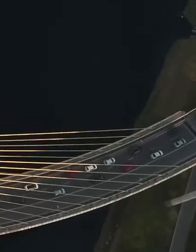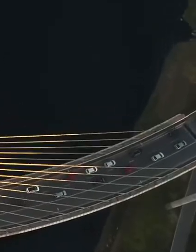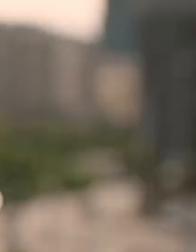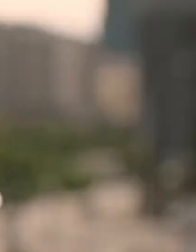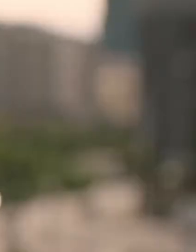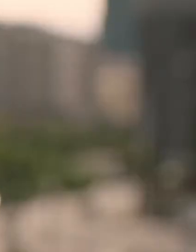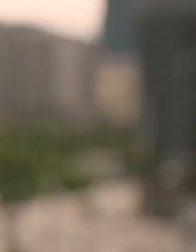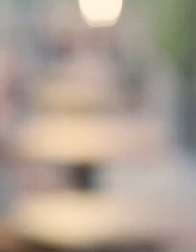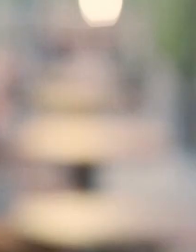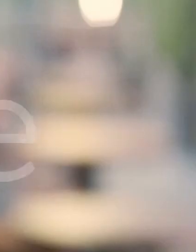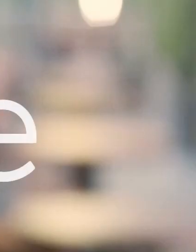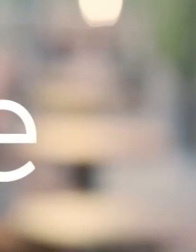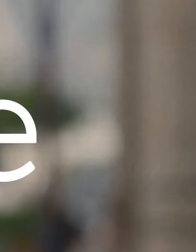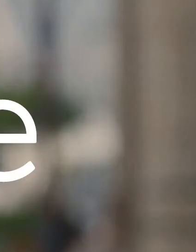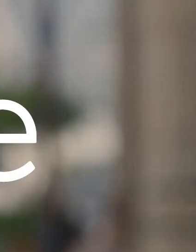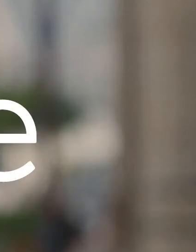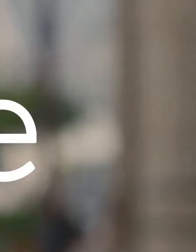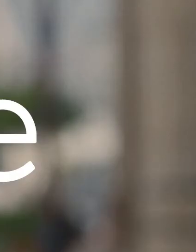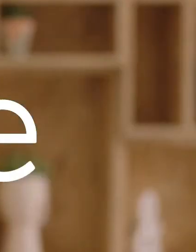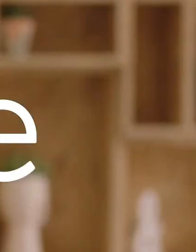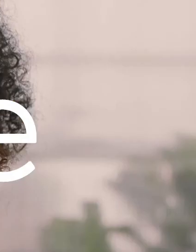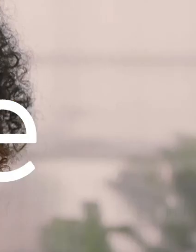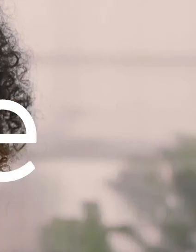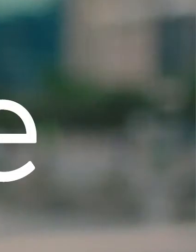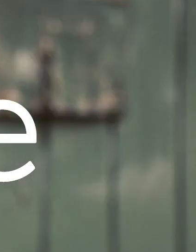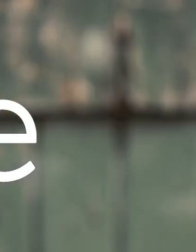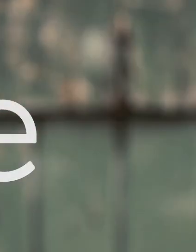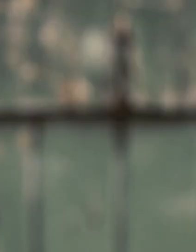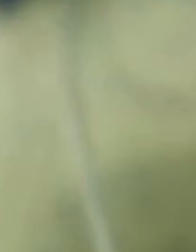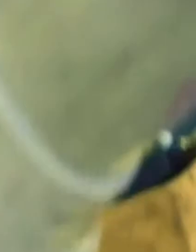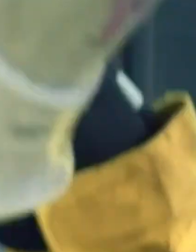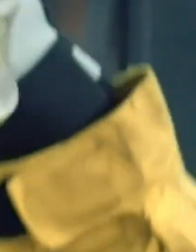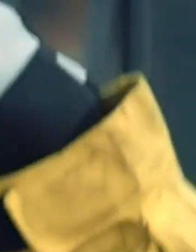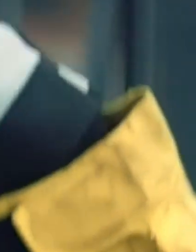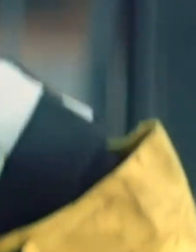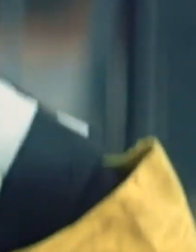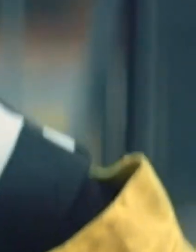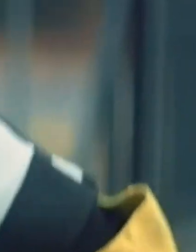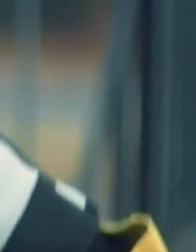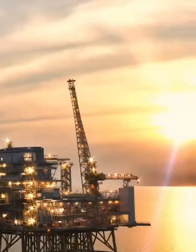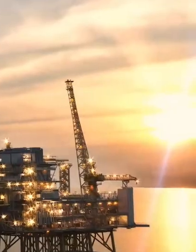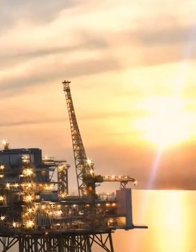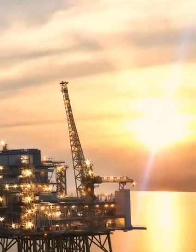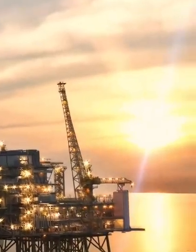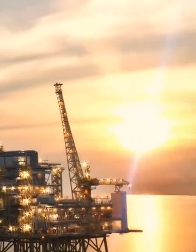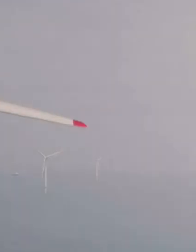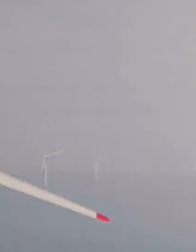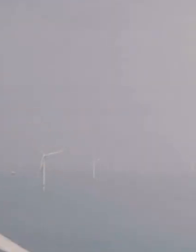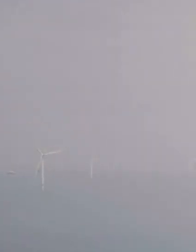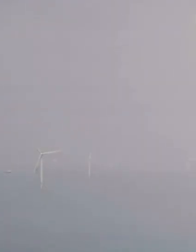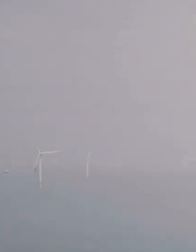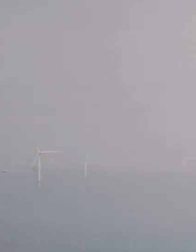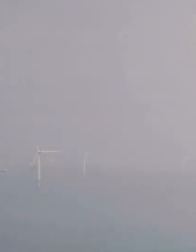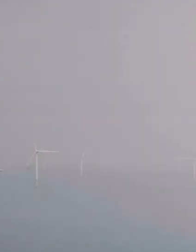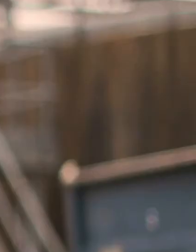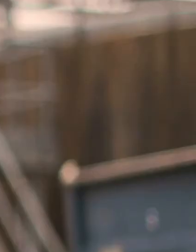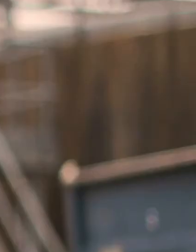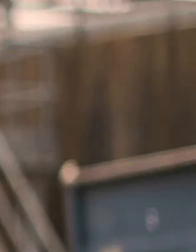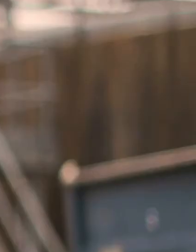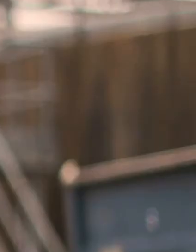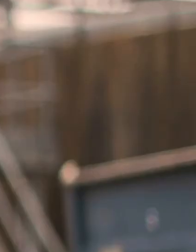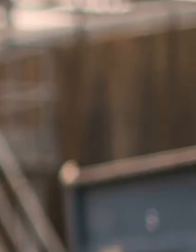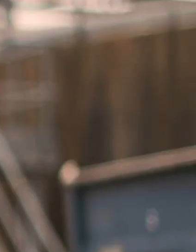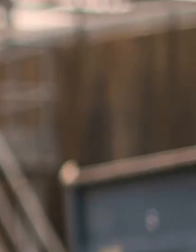e em diversidade para a energia mais importante, a humana. Porque tão importante quanto produzir